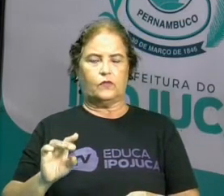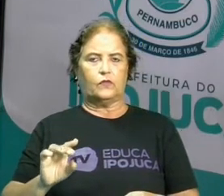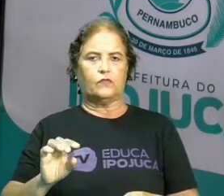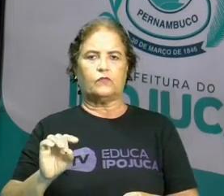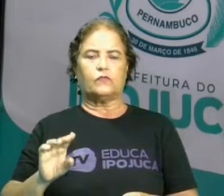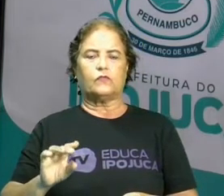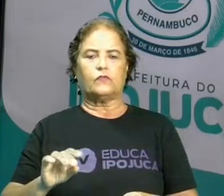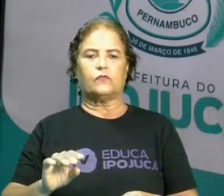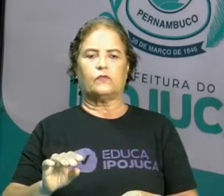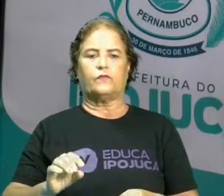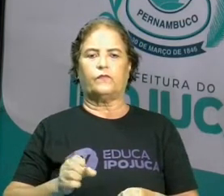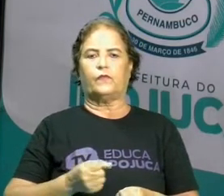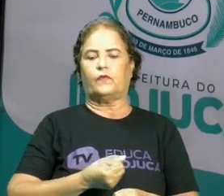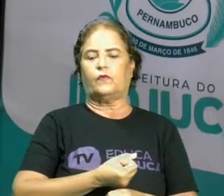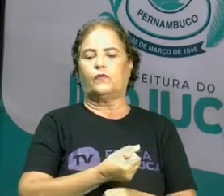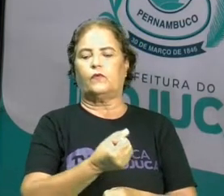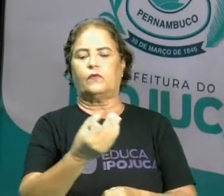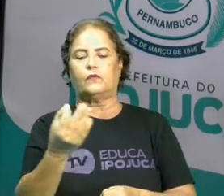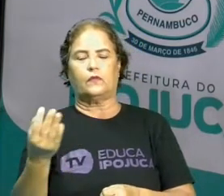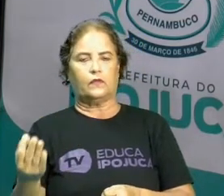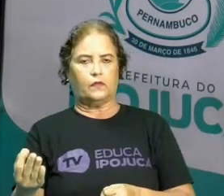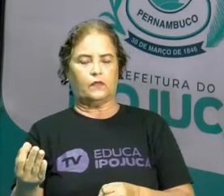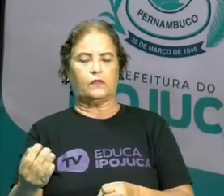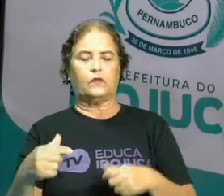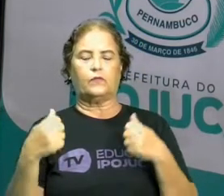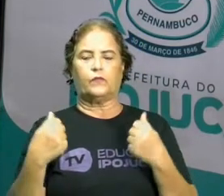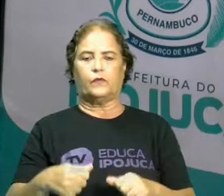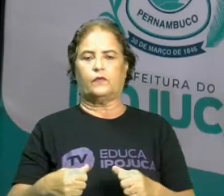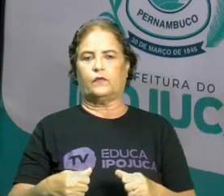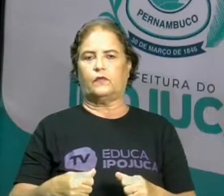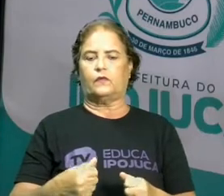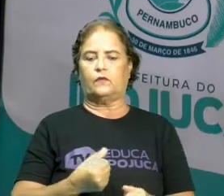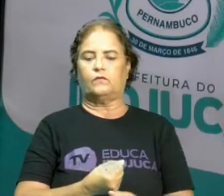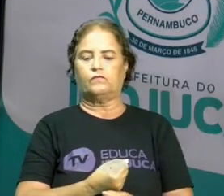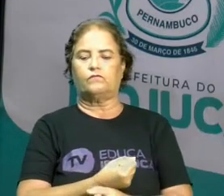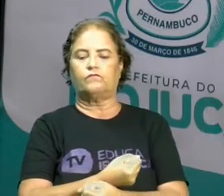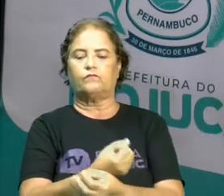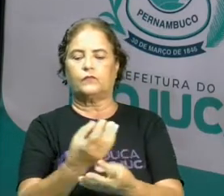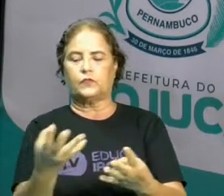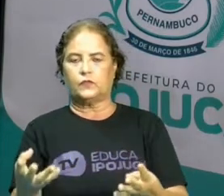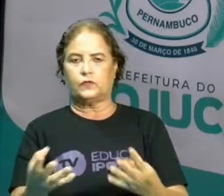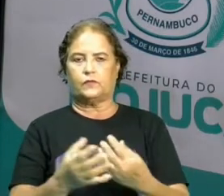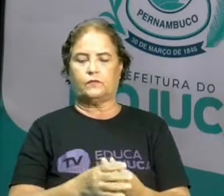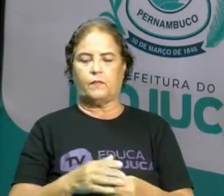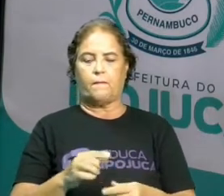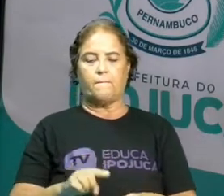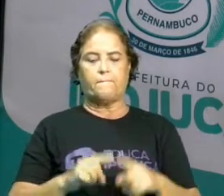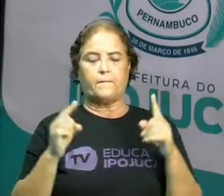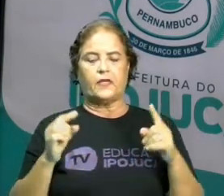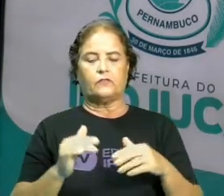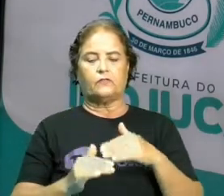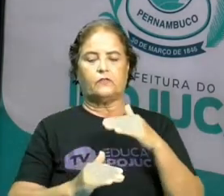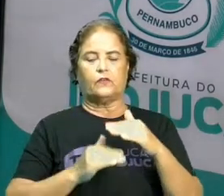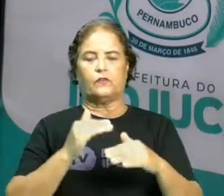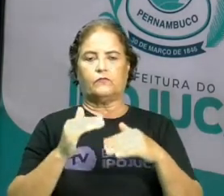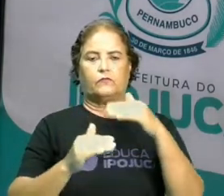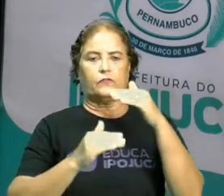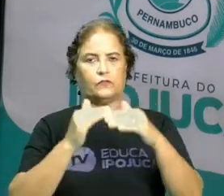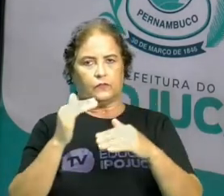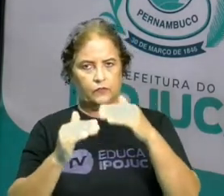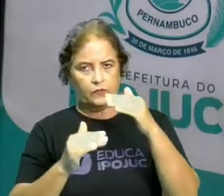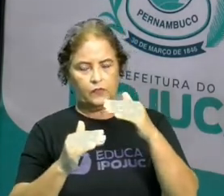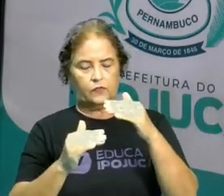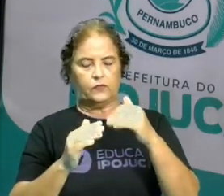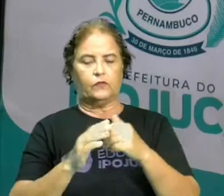quantidades que eram possíveis de ser contadas. Mas esse sistema foi evoluindo. pelos próprios hindus,